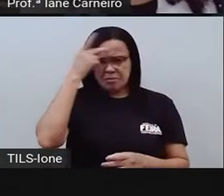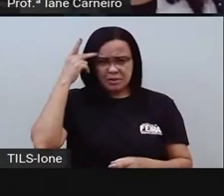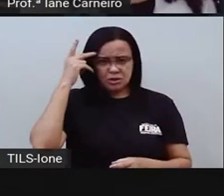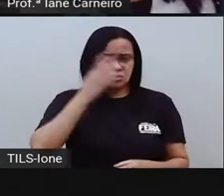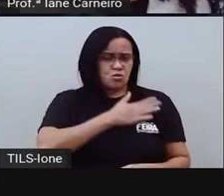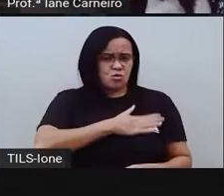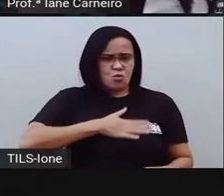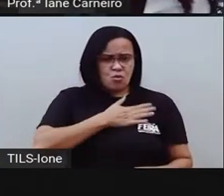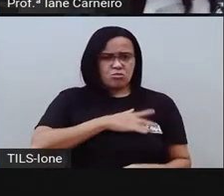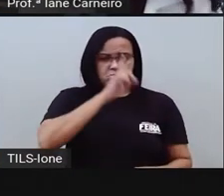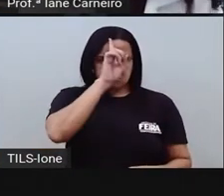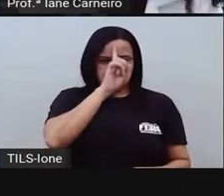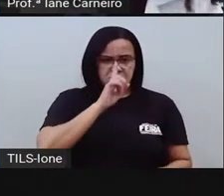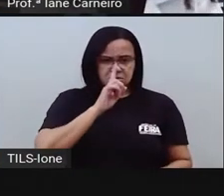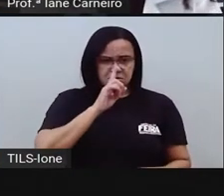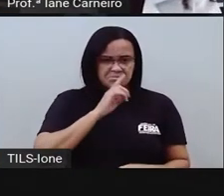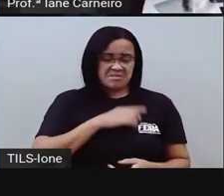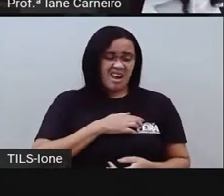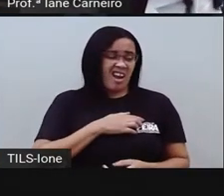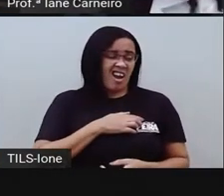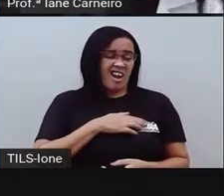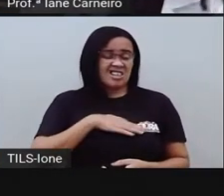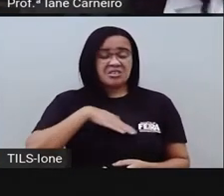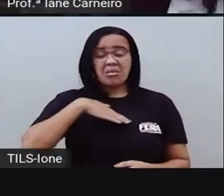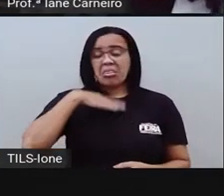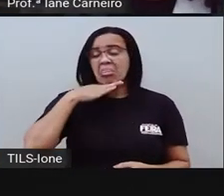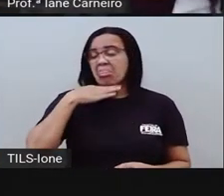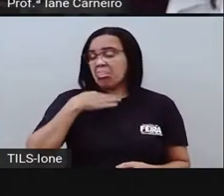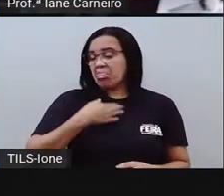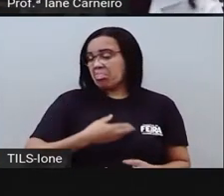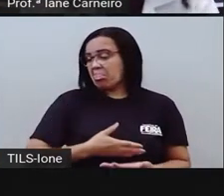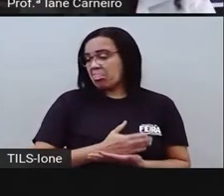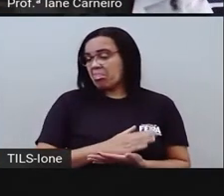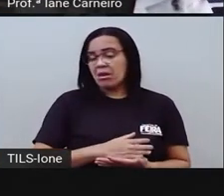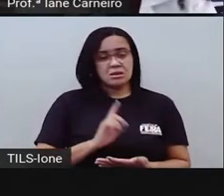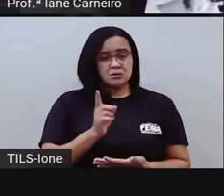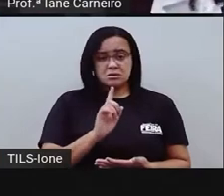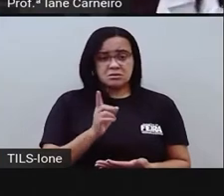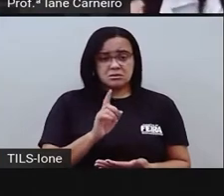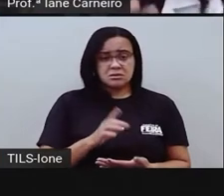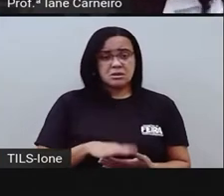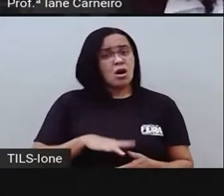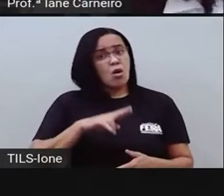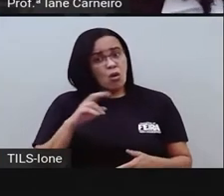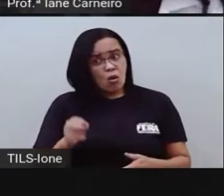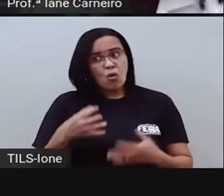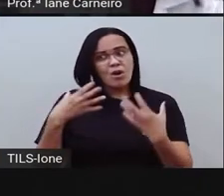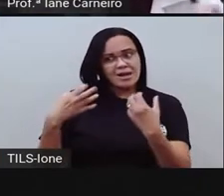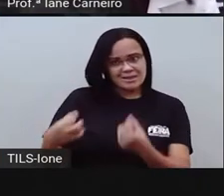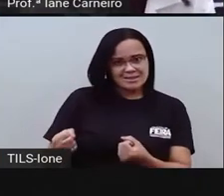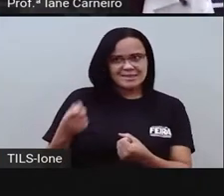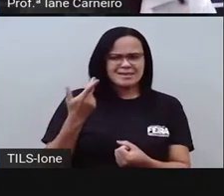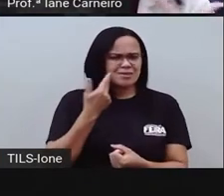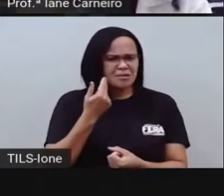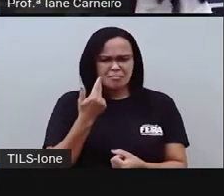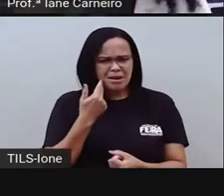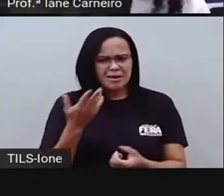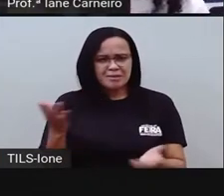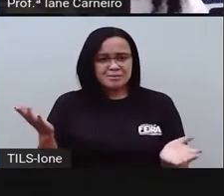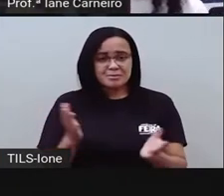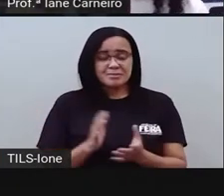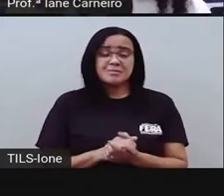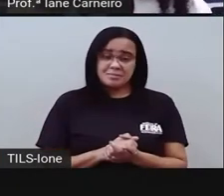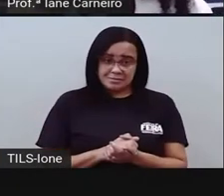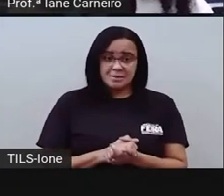ele gosta? Não, né? Então a gente precisa, como a Pró falou, respeitar as preferências, os gostos. E aí a gente convive em